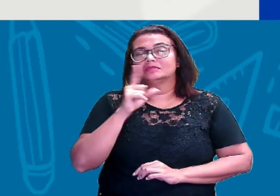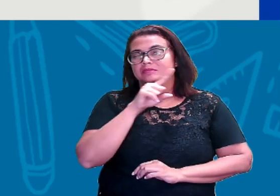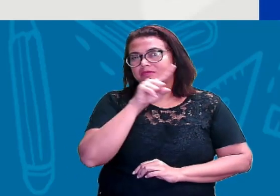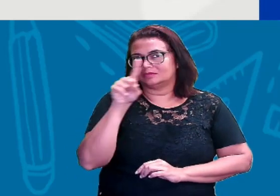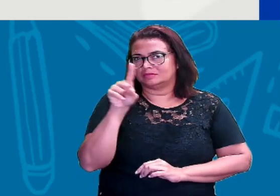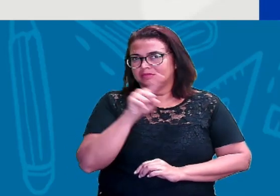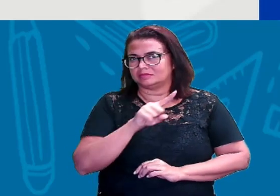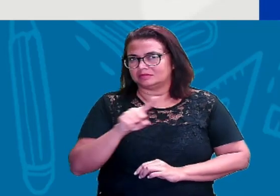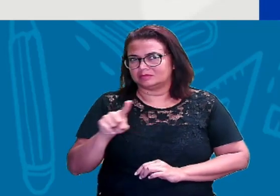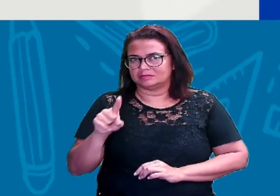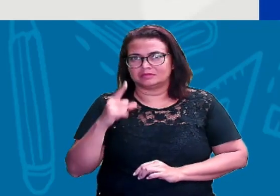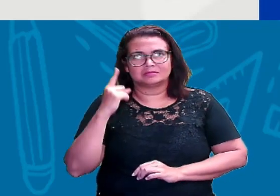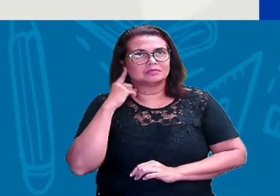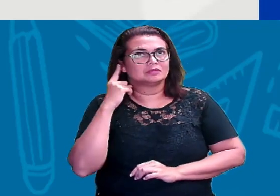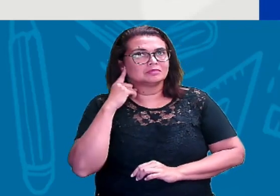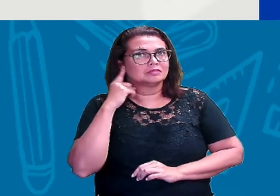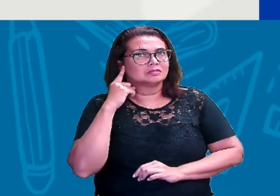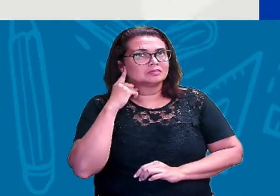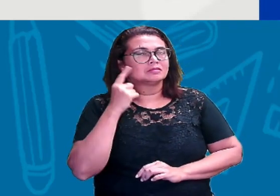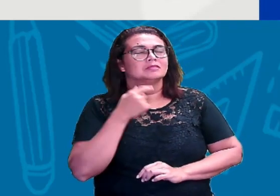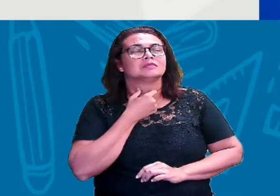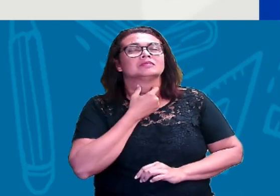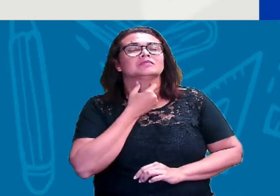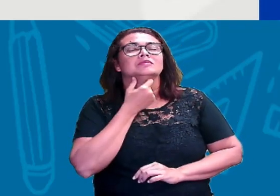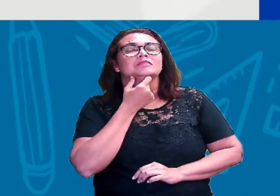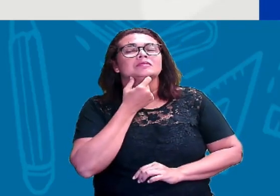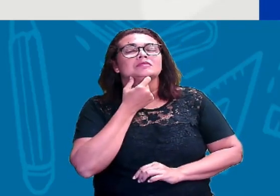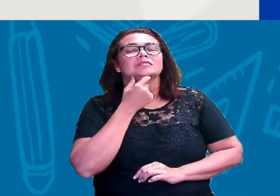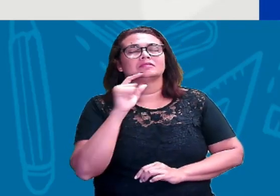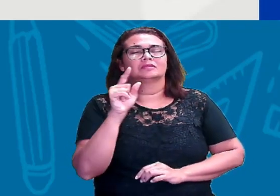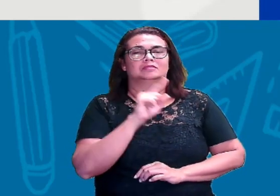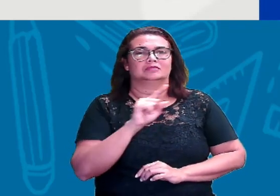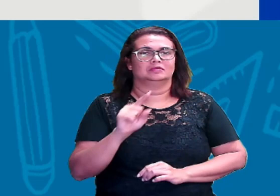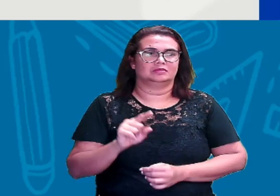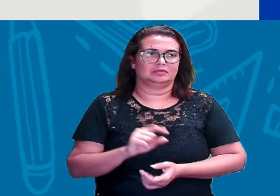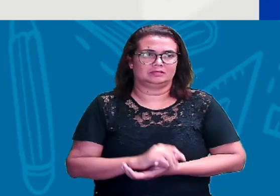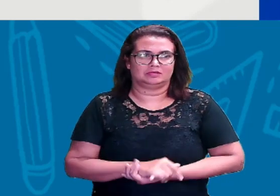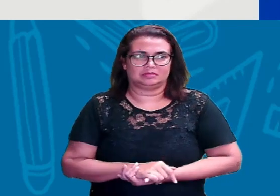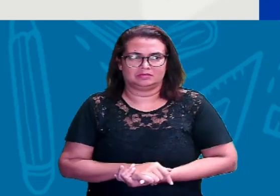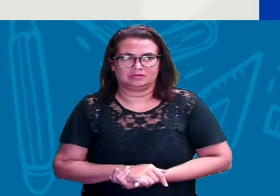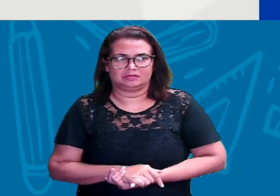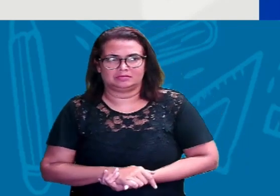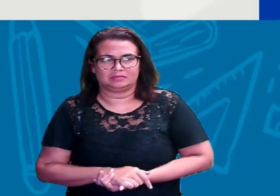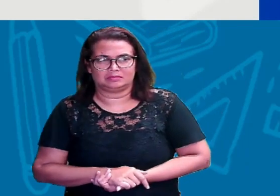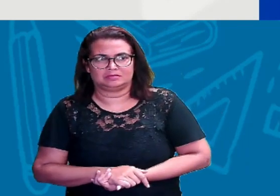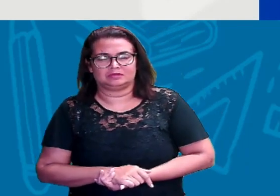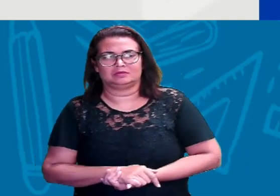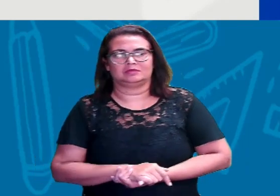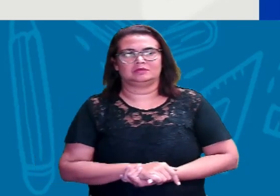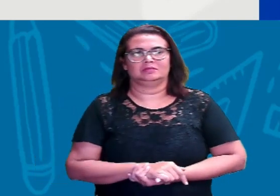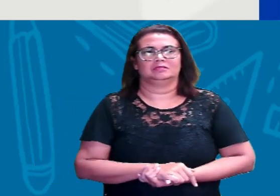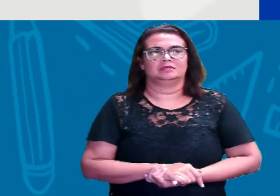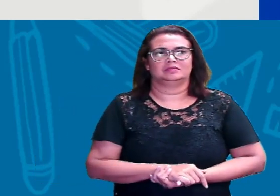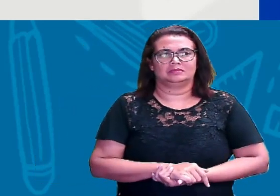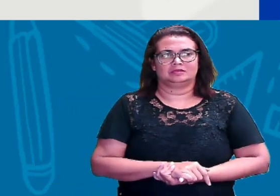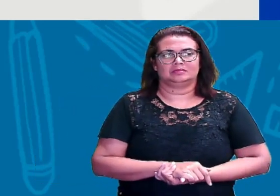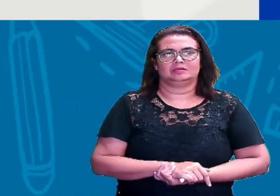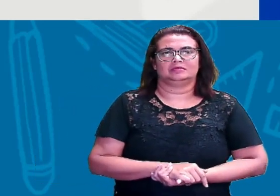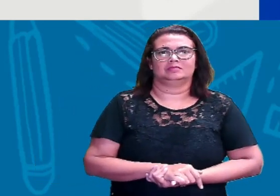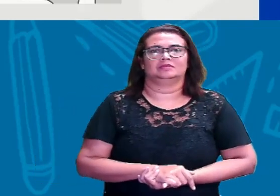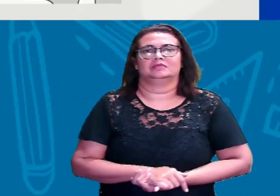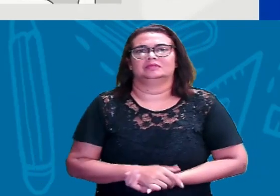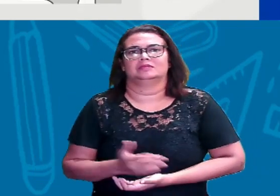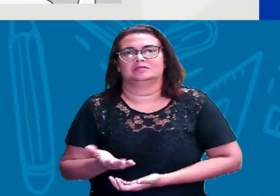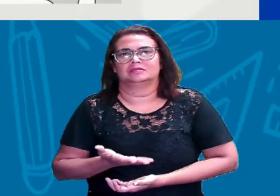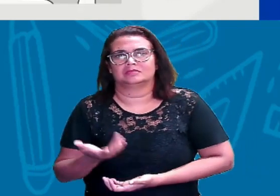na sonorização, na pronúncia da letra Z. Nós vamos conhecer um pouquinho mais aí sobre alguns pontos que a gente